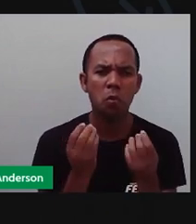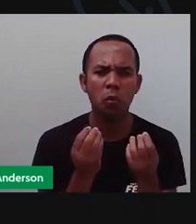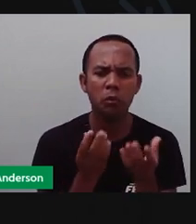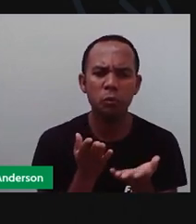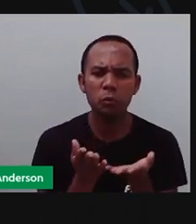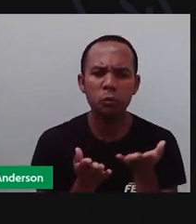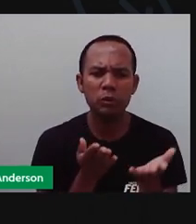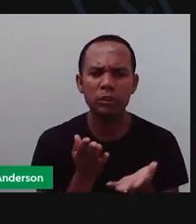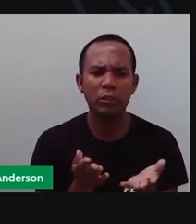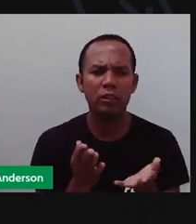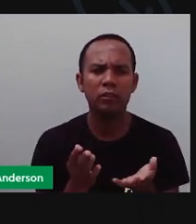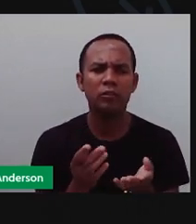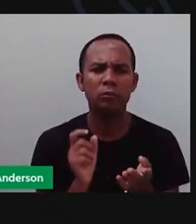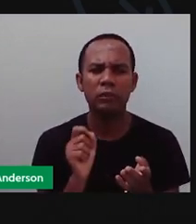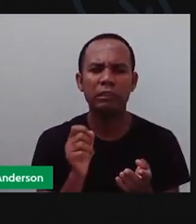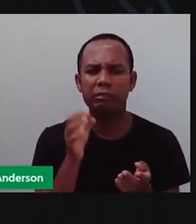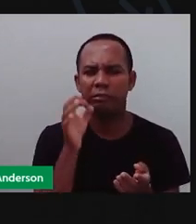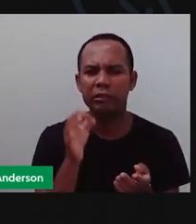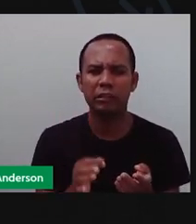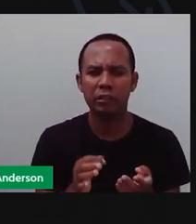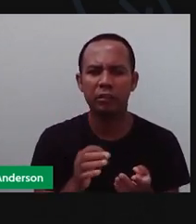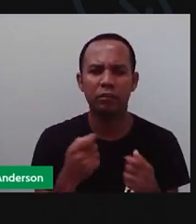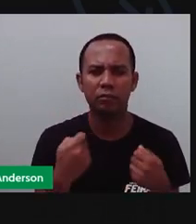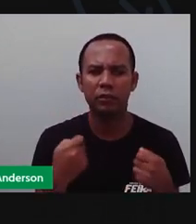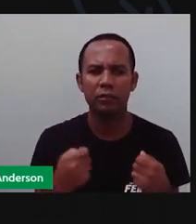Ó. Pra ficar certinho.